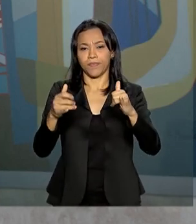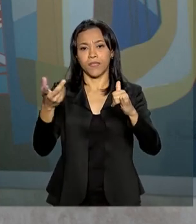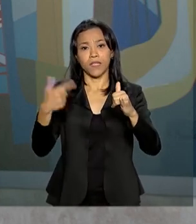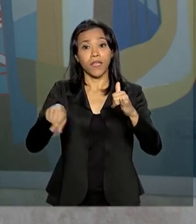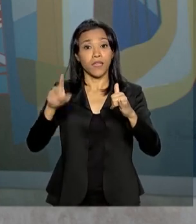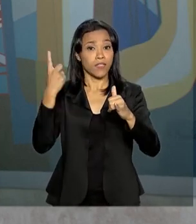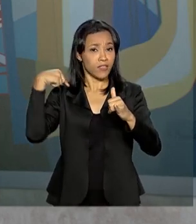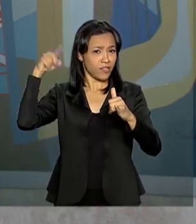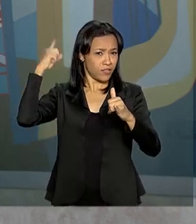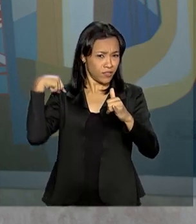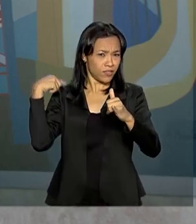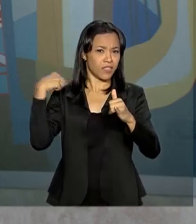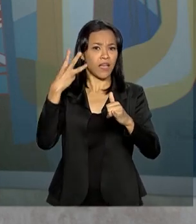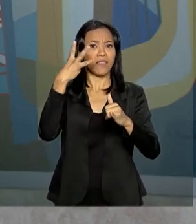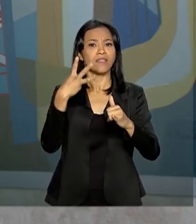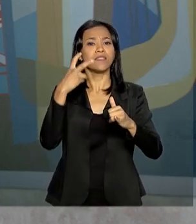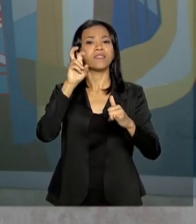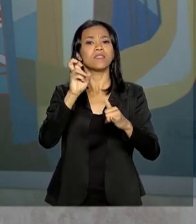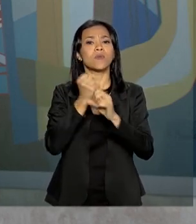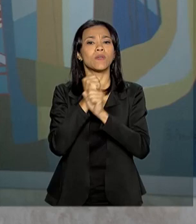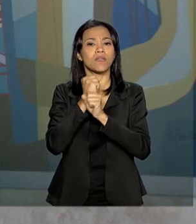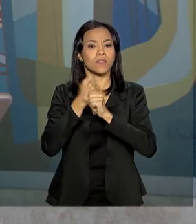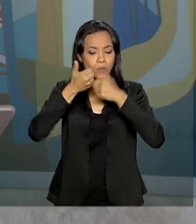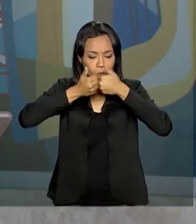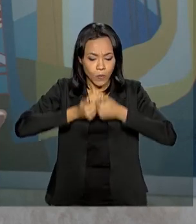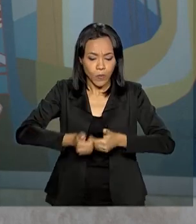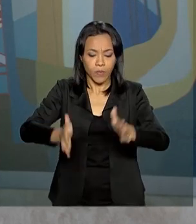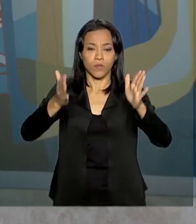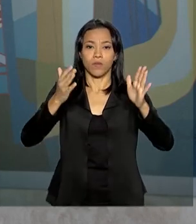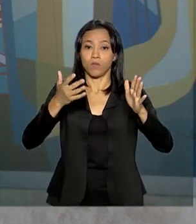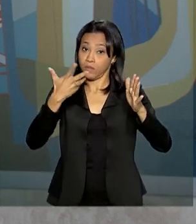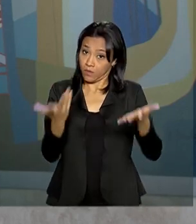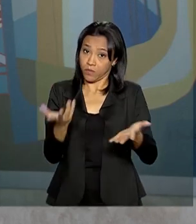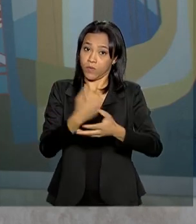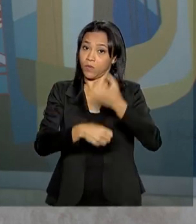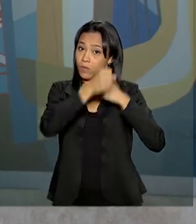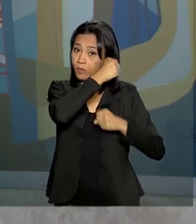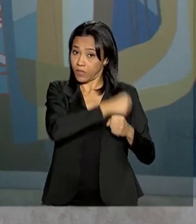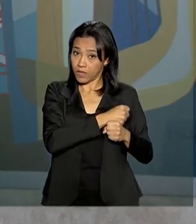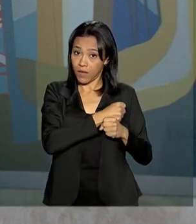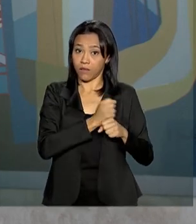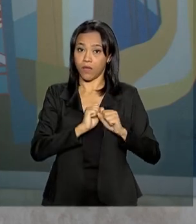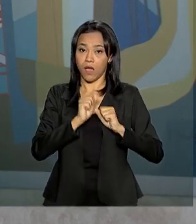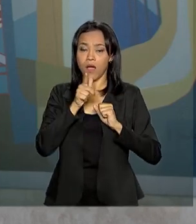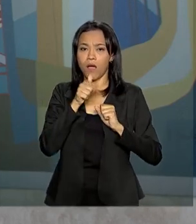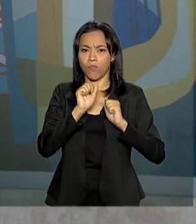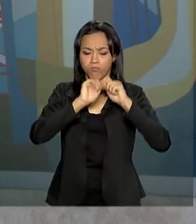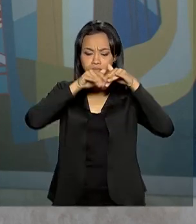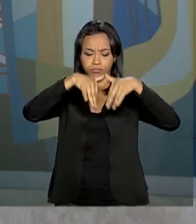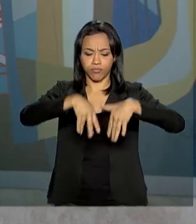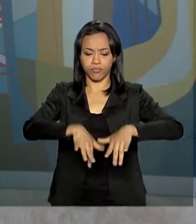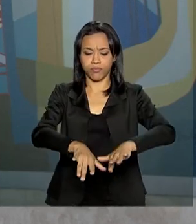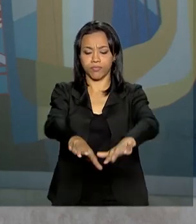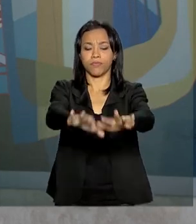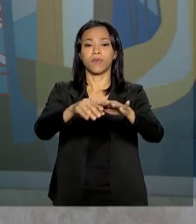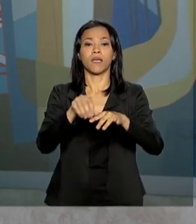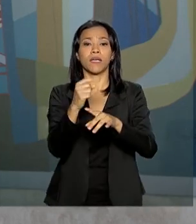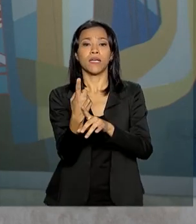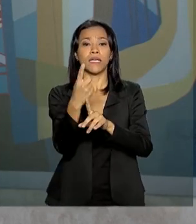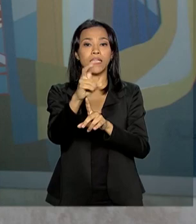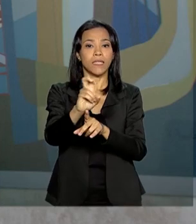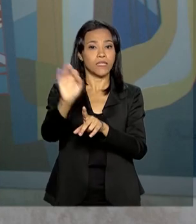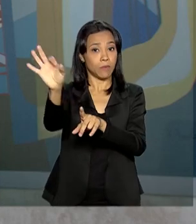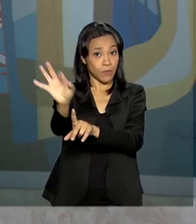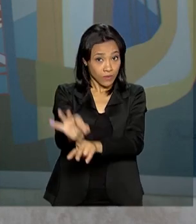entrou em operação há 35 anos. No ano passado, a hidrelétrica abasteceu 15% do